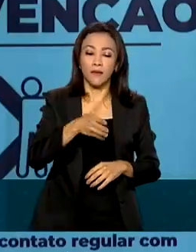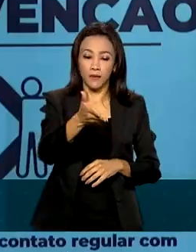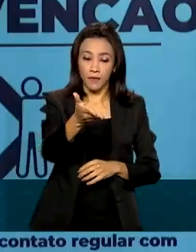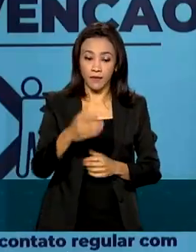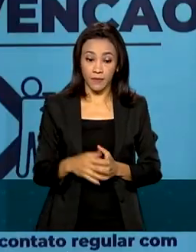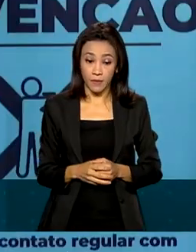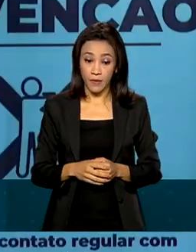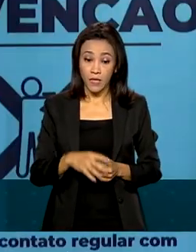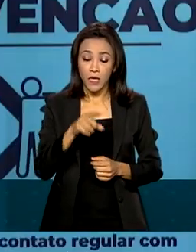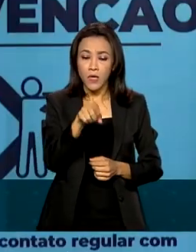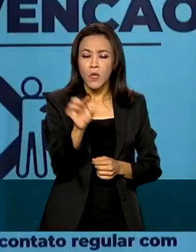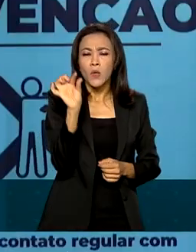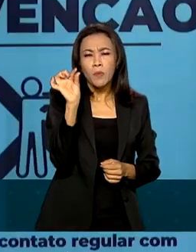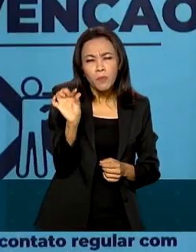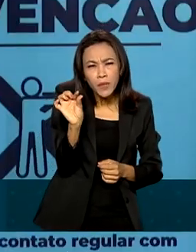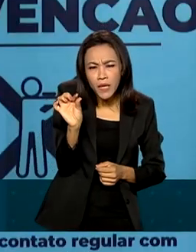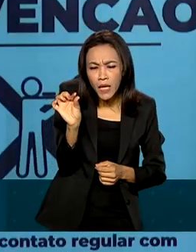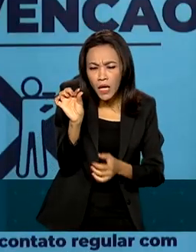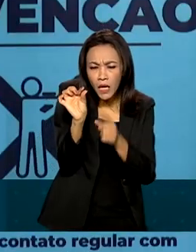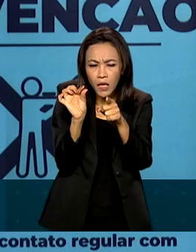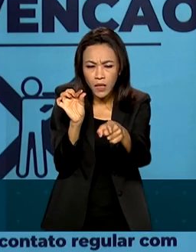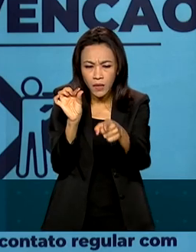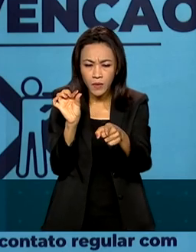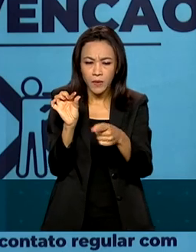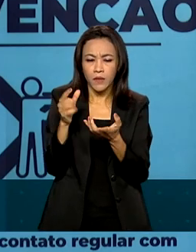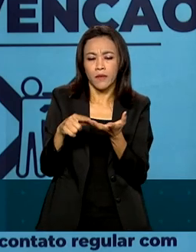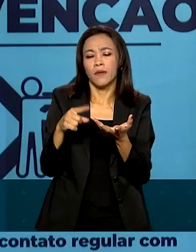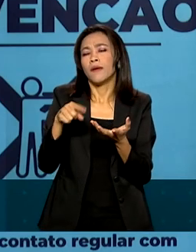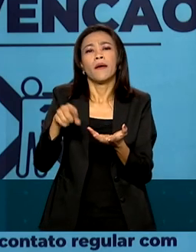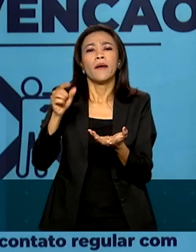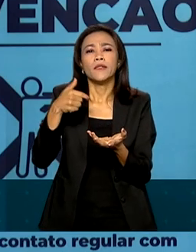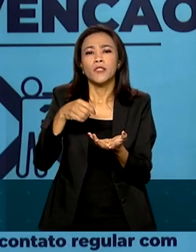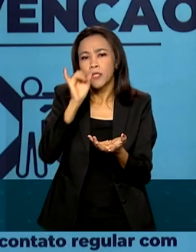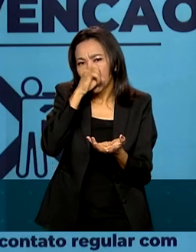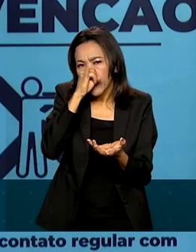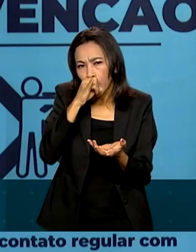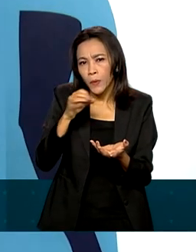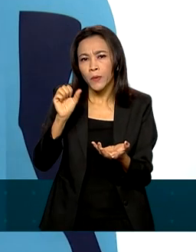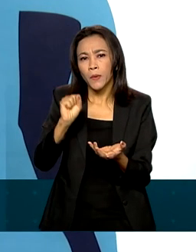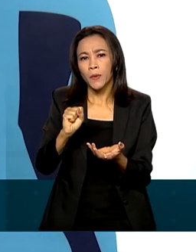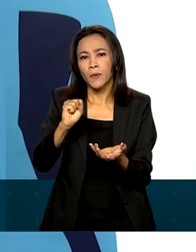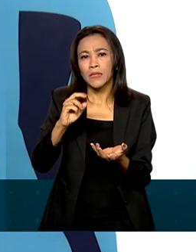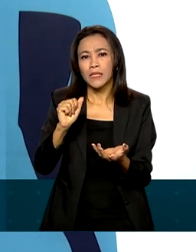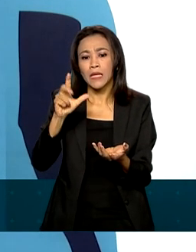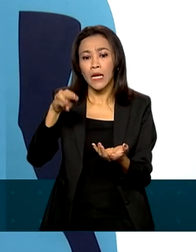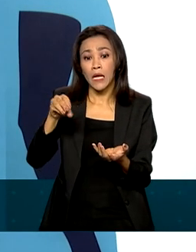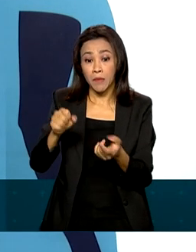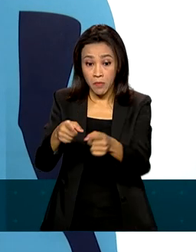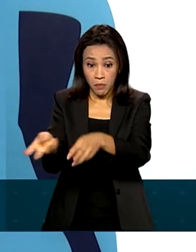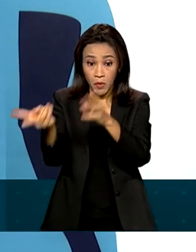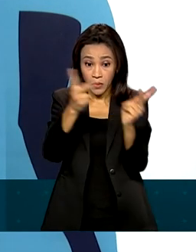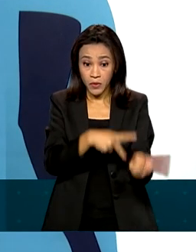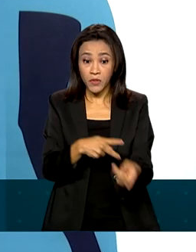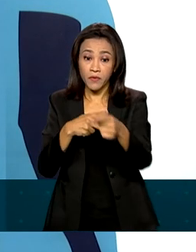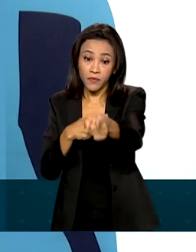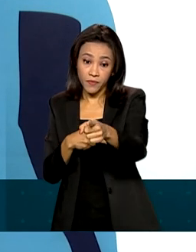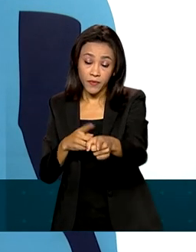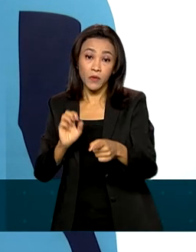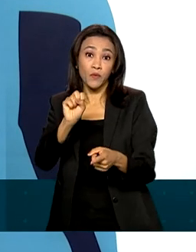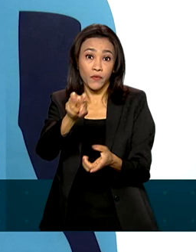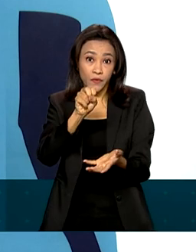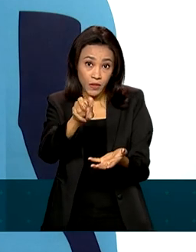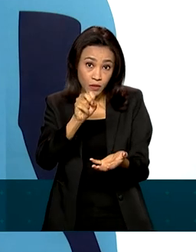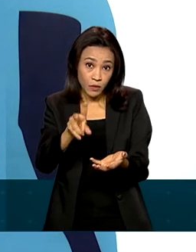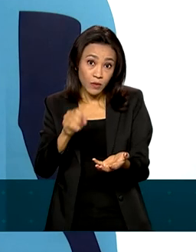Com apenas um pequeno pedaço de salame ou presunto de porco, por exemplo, pode vir o vírus da peste suína africana,